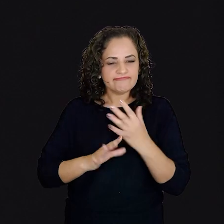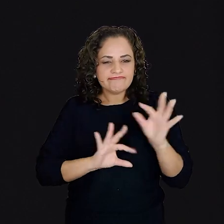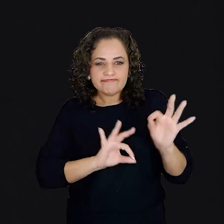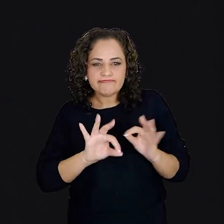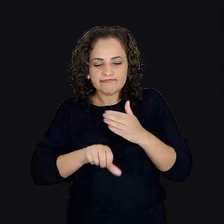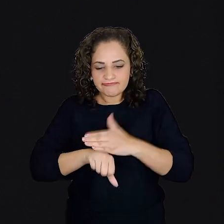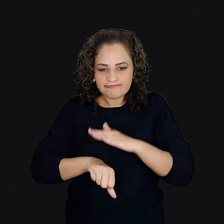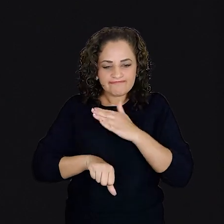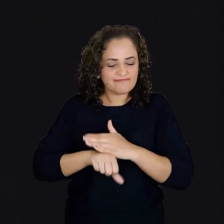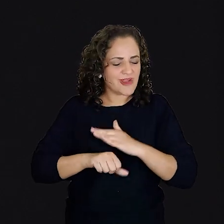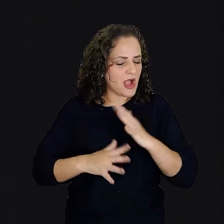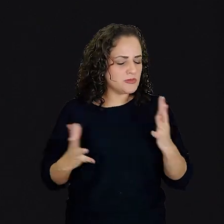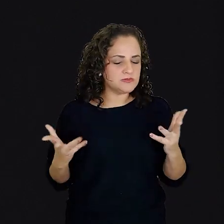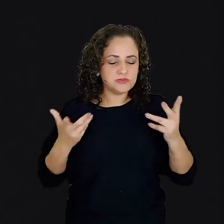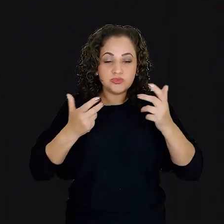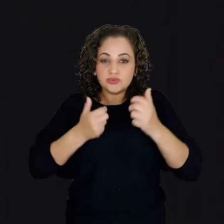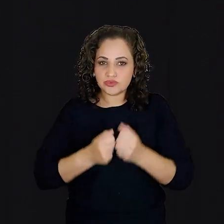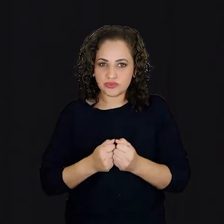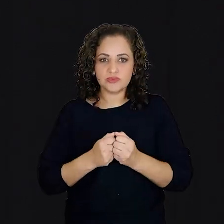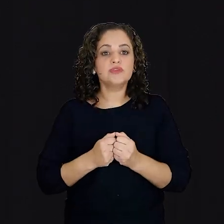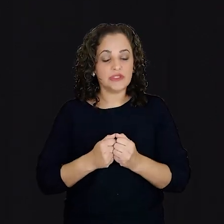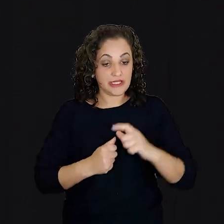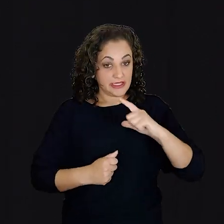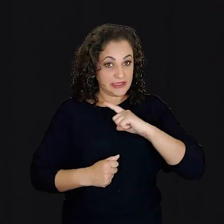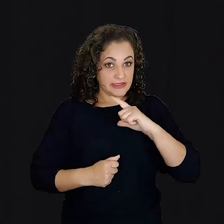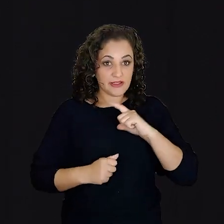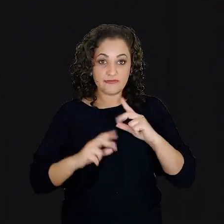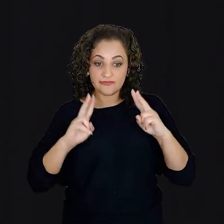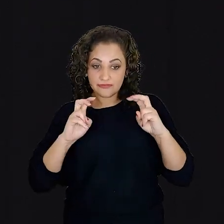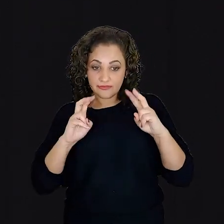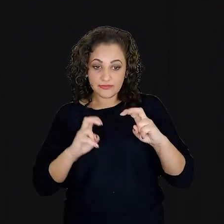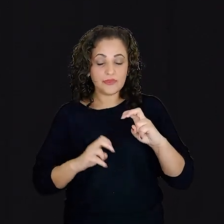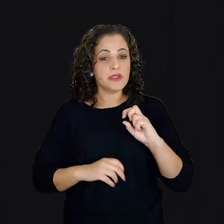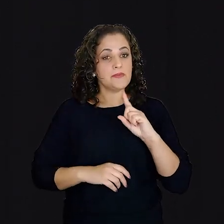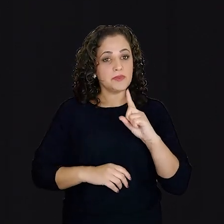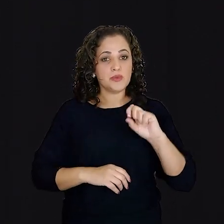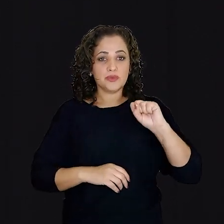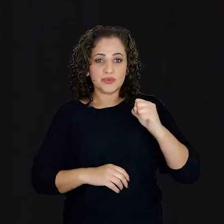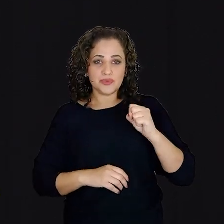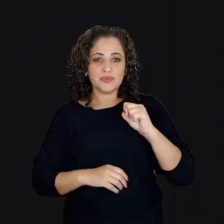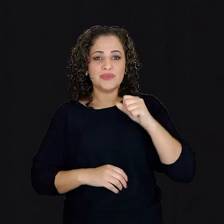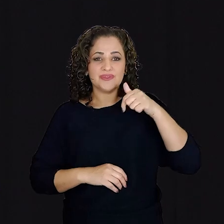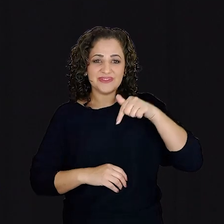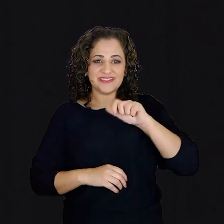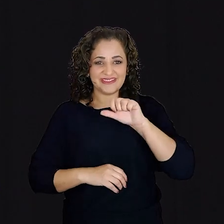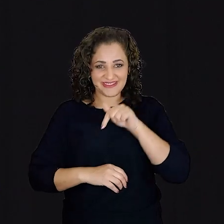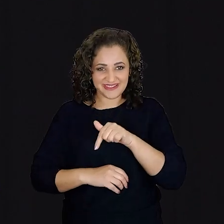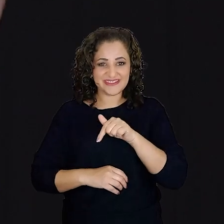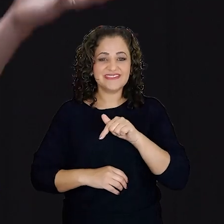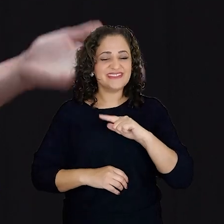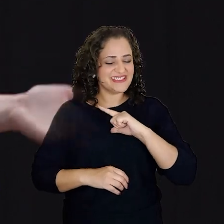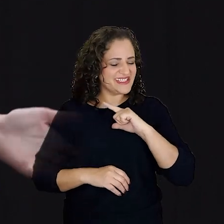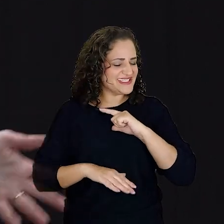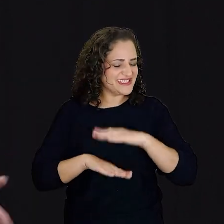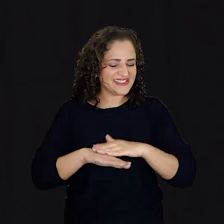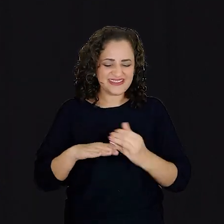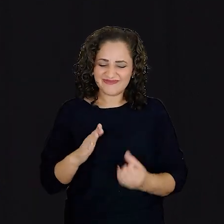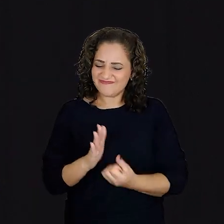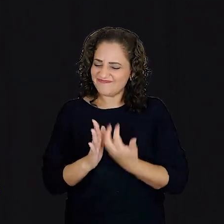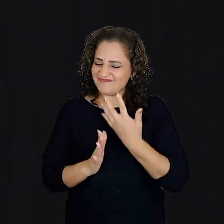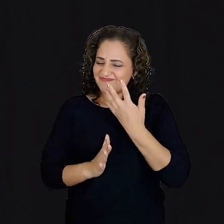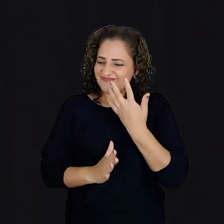para se tornar uma maestrina. A Polca Atraente, de 1877, foi uma de centenas de